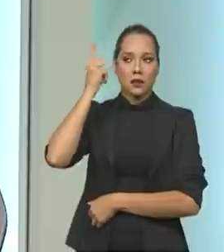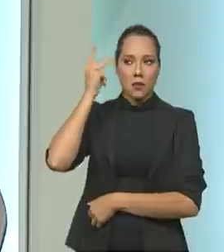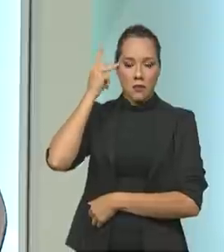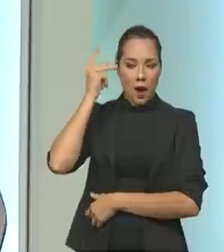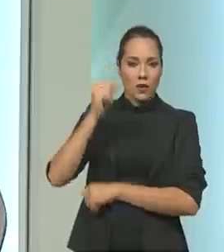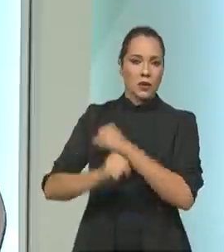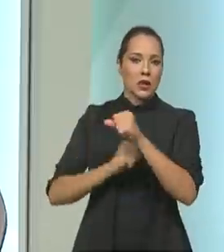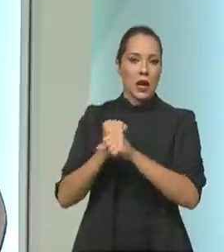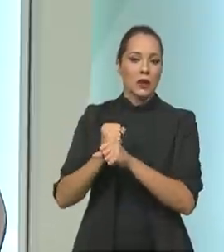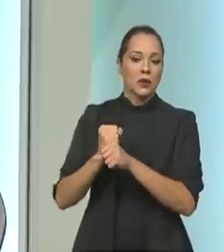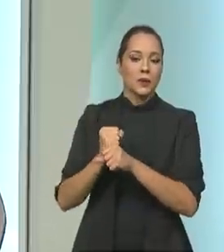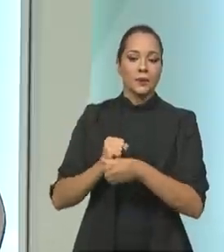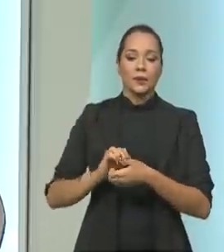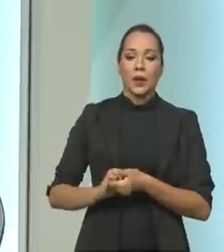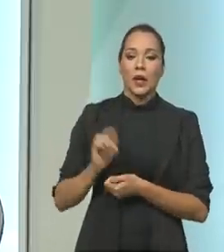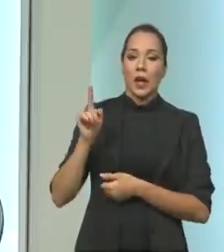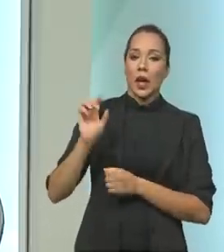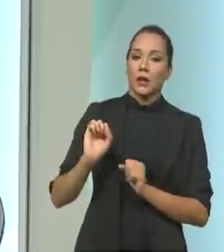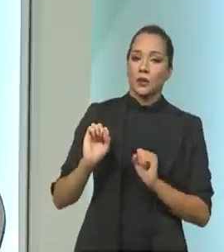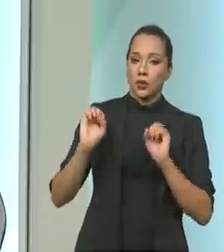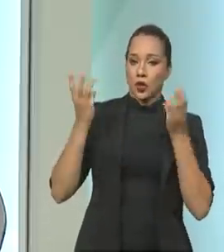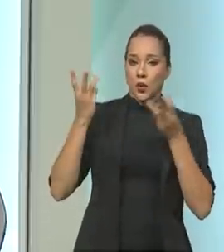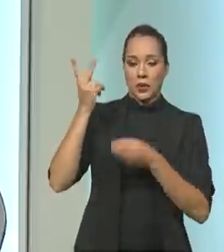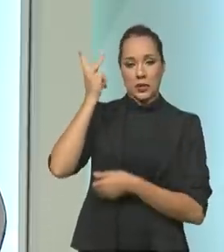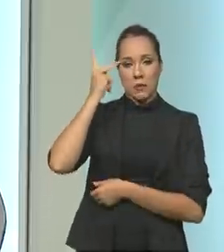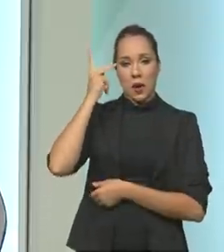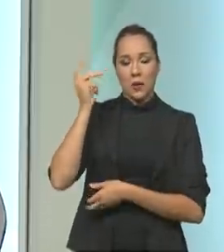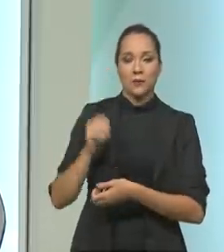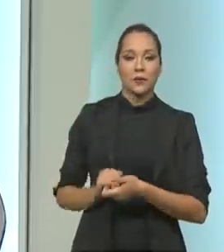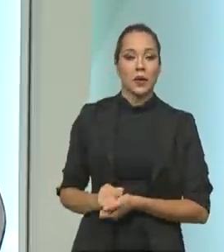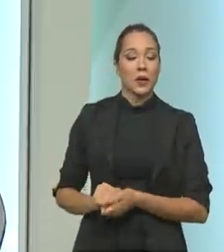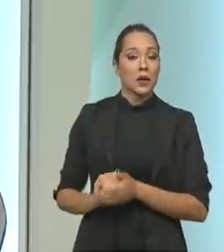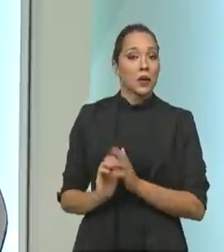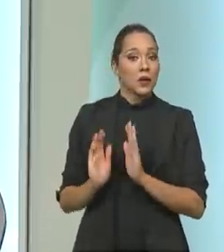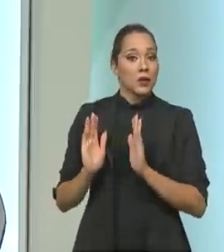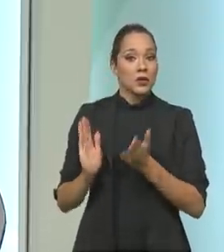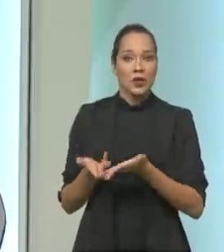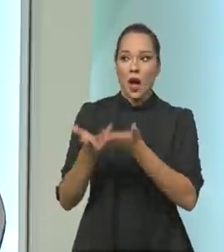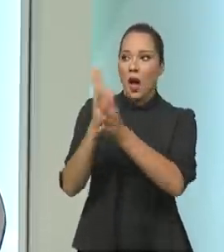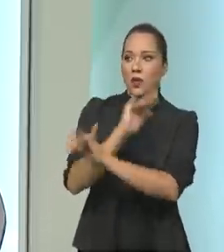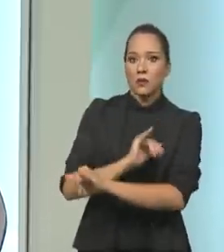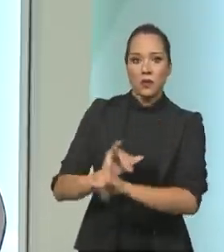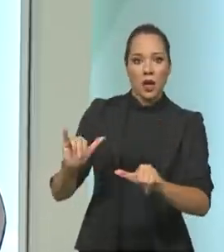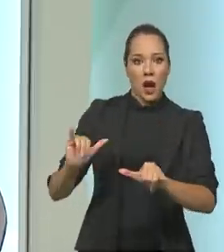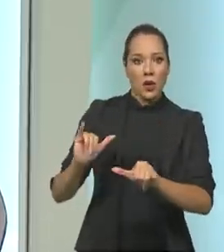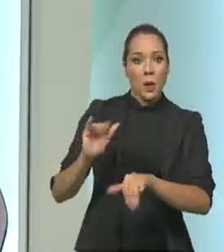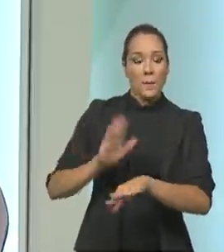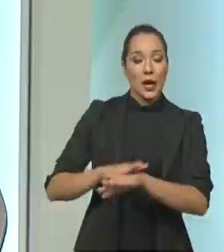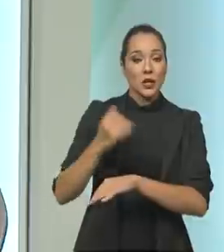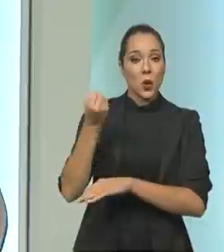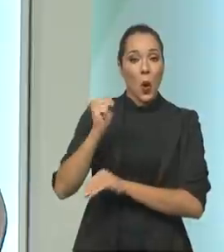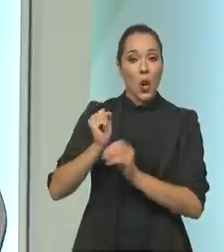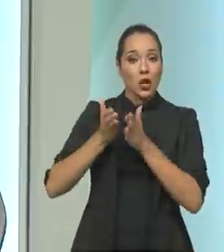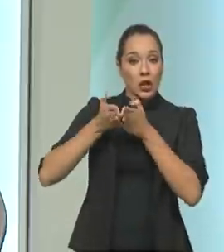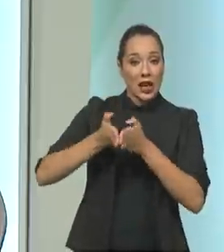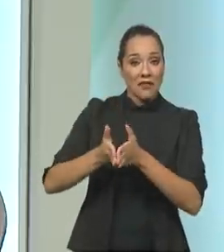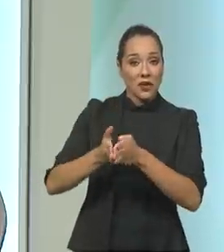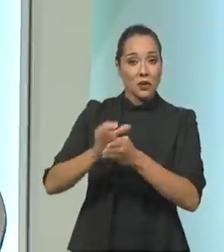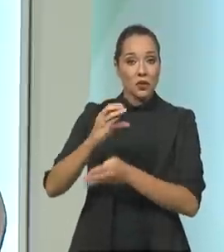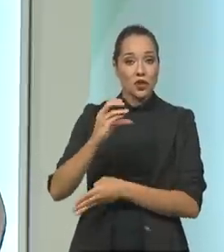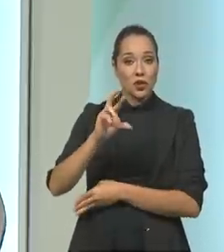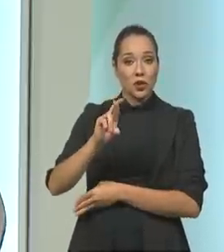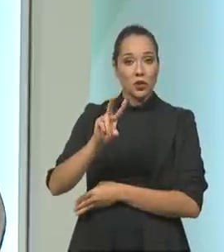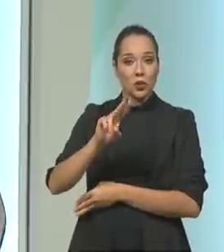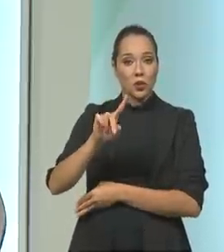esse ano, durante o boat show lá em São Paulo, eles já anunciaram mais oito navios para o ano que vem. Quer dizer,